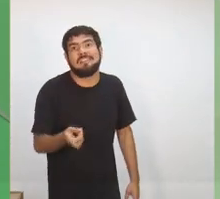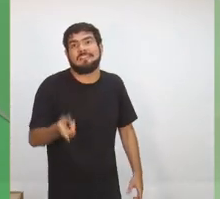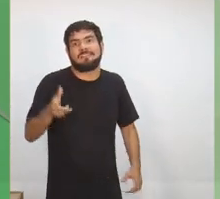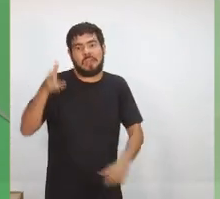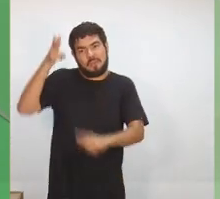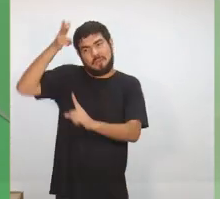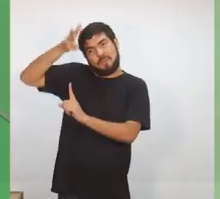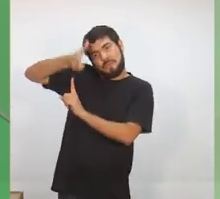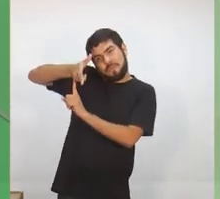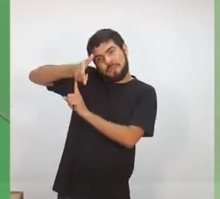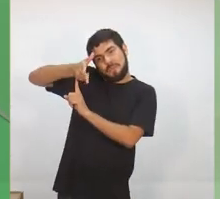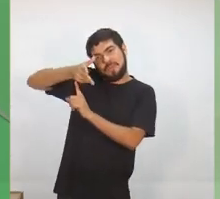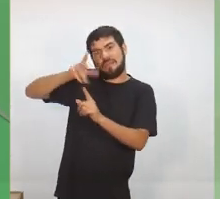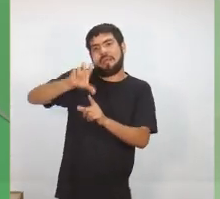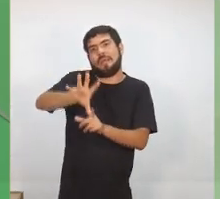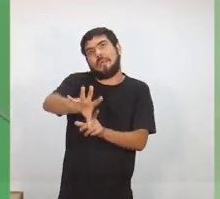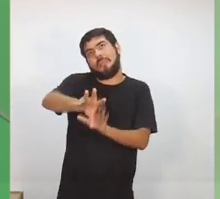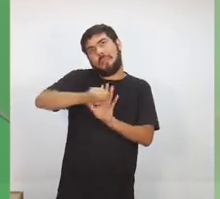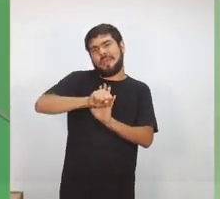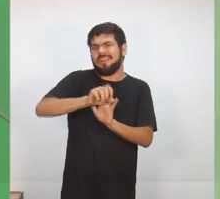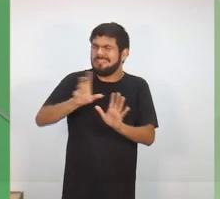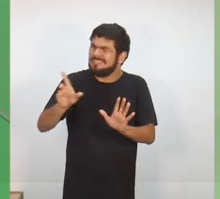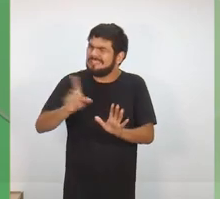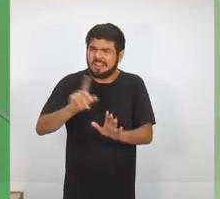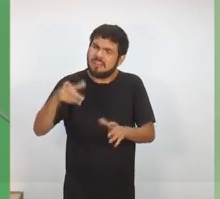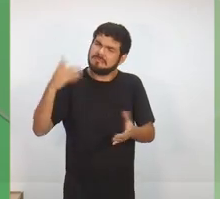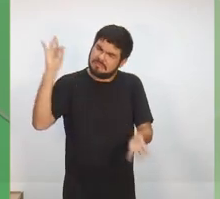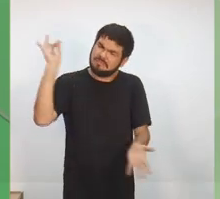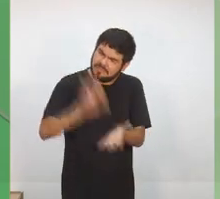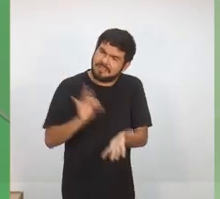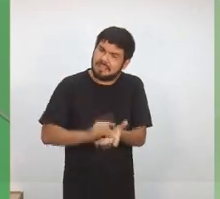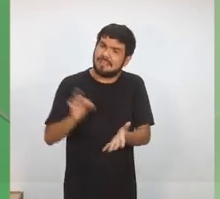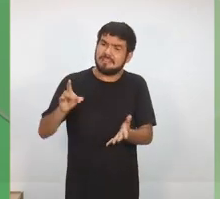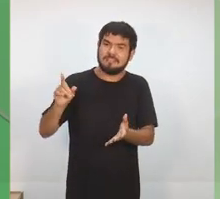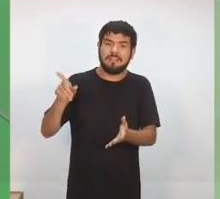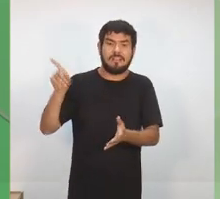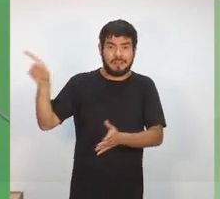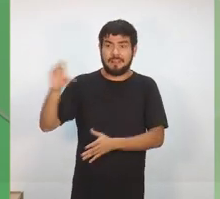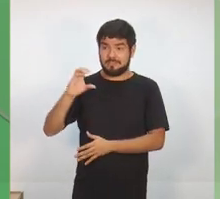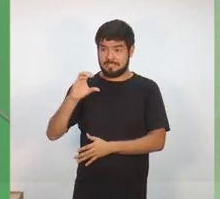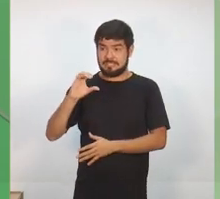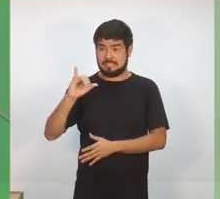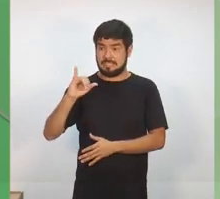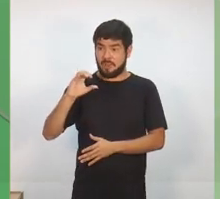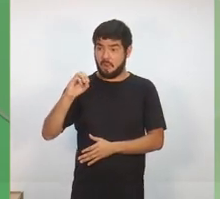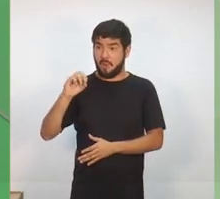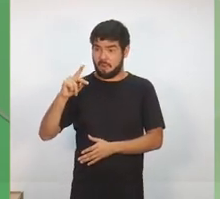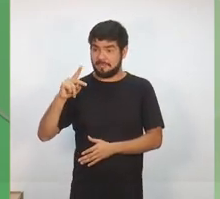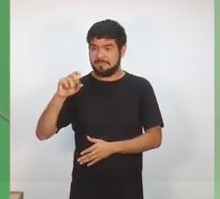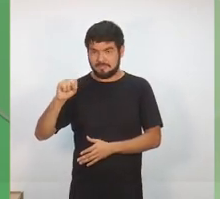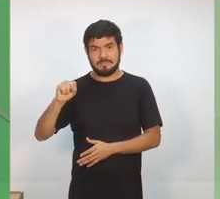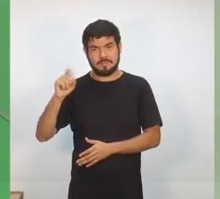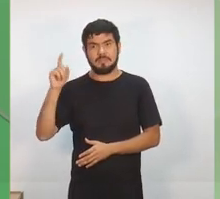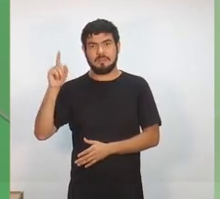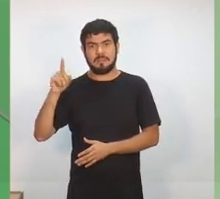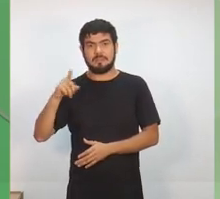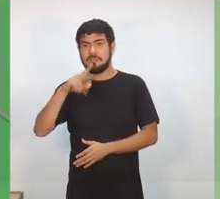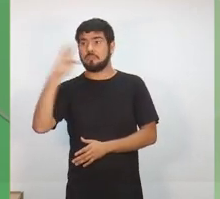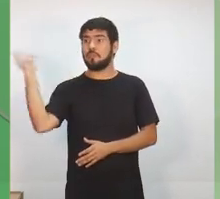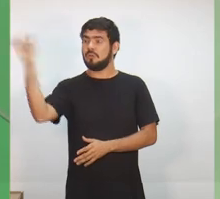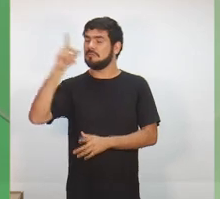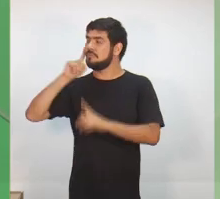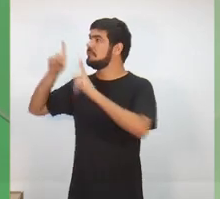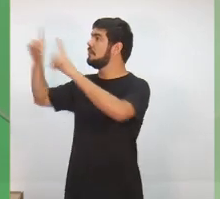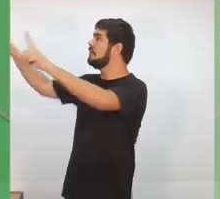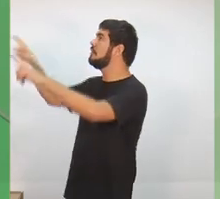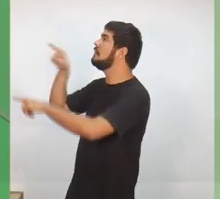situação simbólica, nós precisamos ter as coisas efetivas. E lá dentro do CIOPES é o ser humano também que realmente está olhando aquelas câmeras.